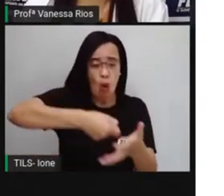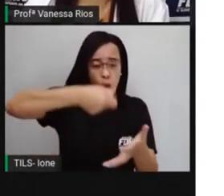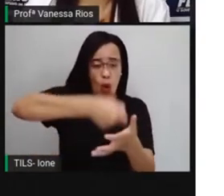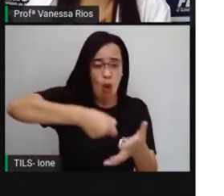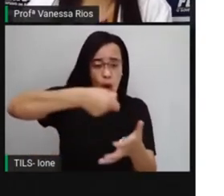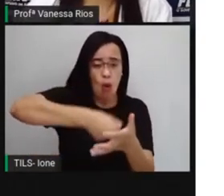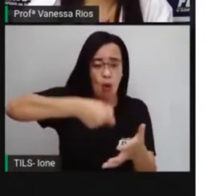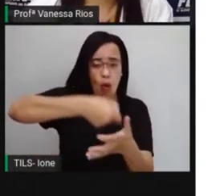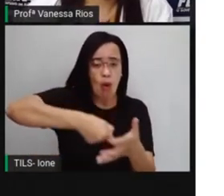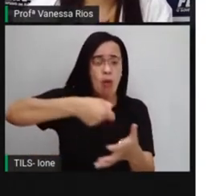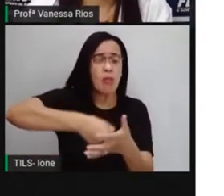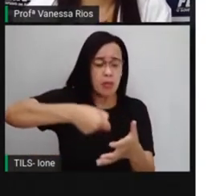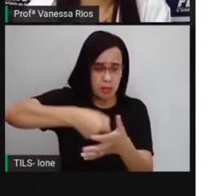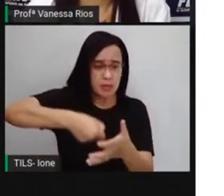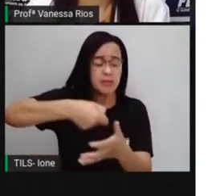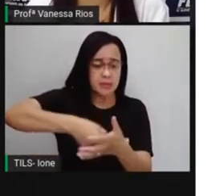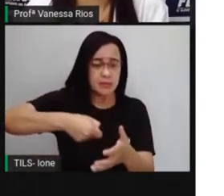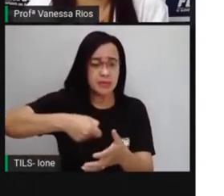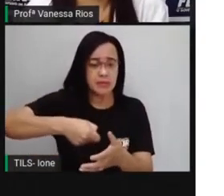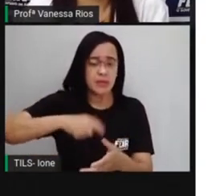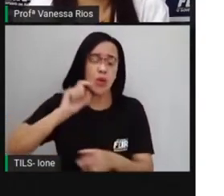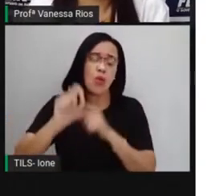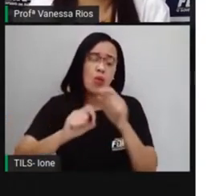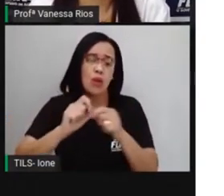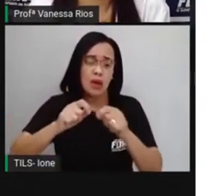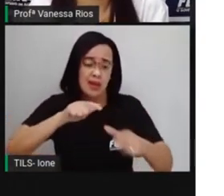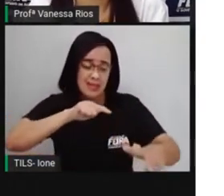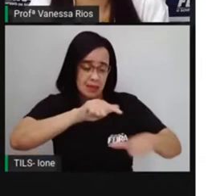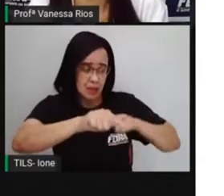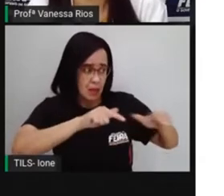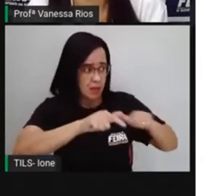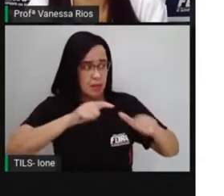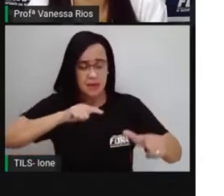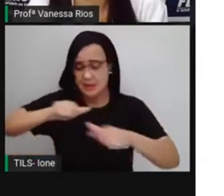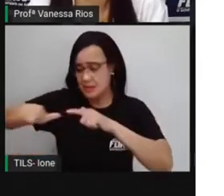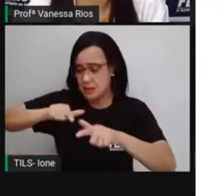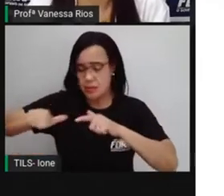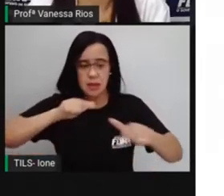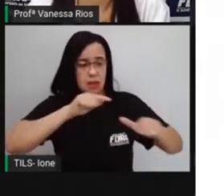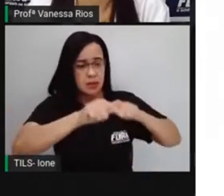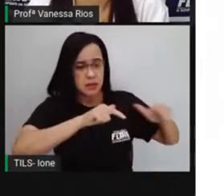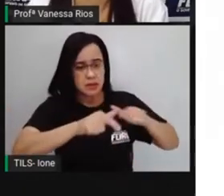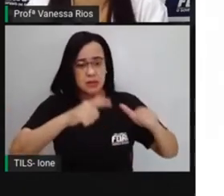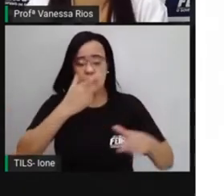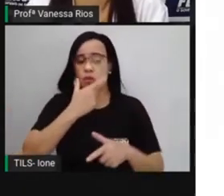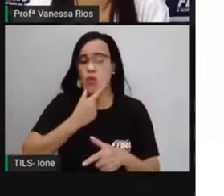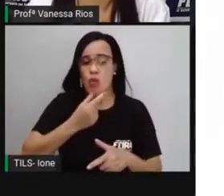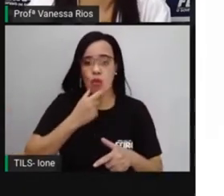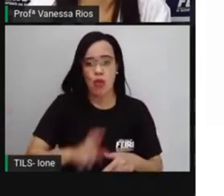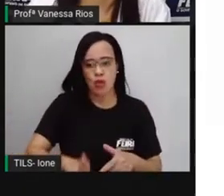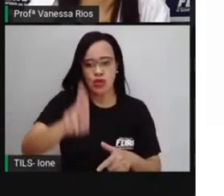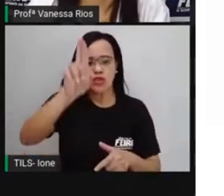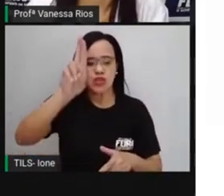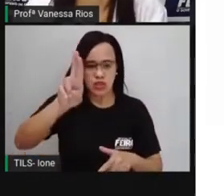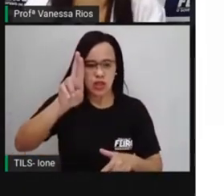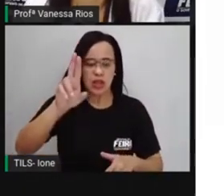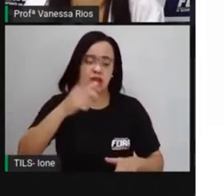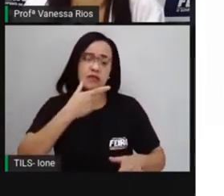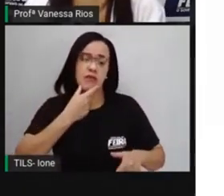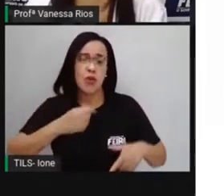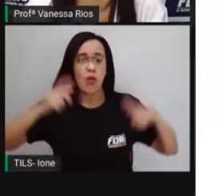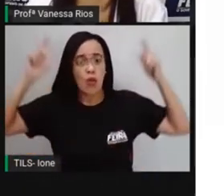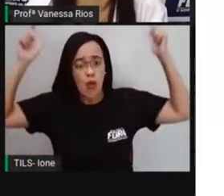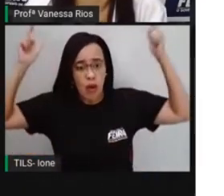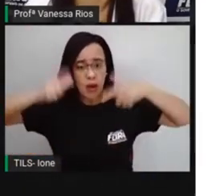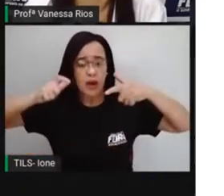Ele trabalhar, né, para o chefe, para o rei, era a forma dele pagar ao rei, né,